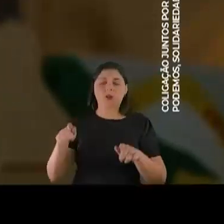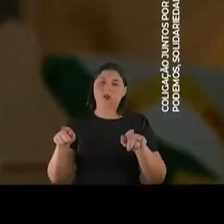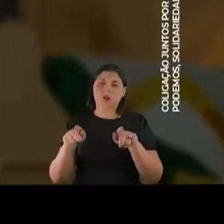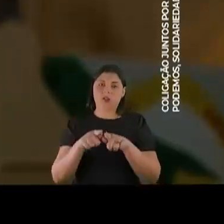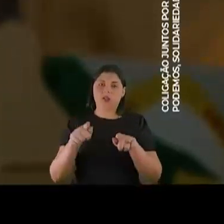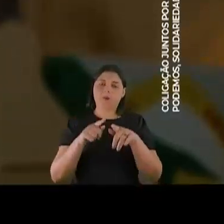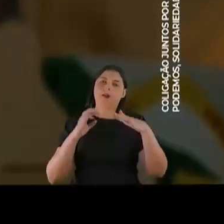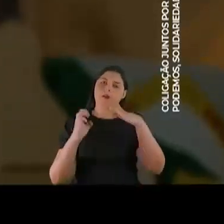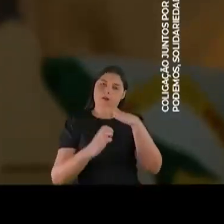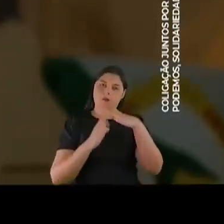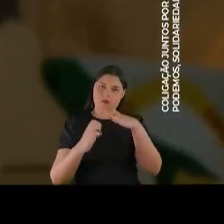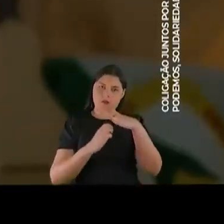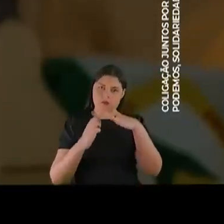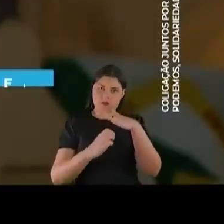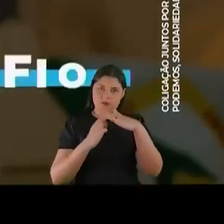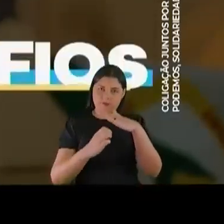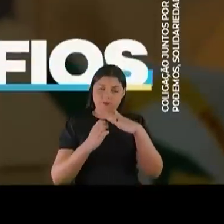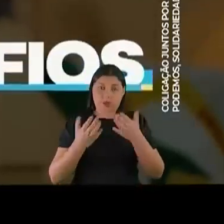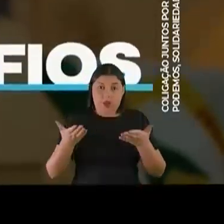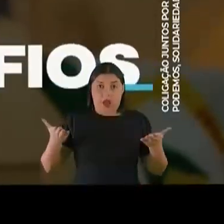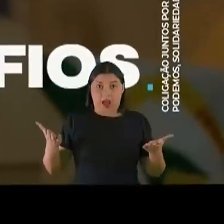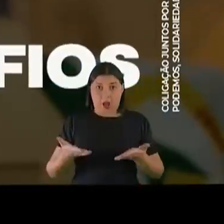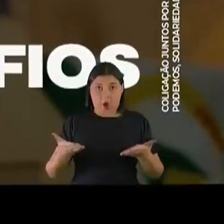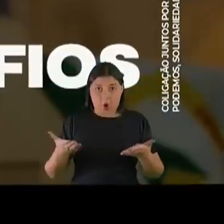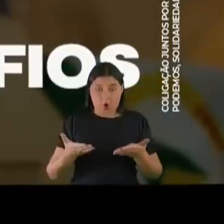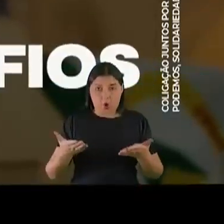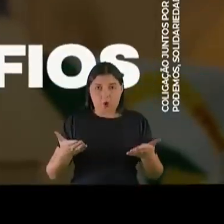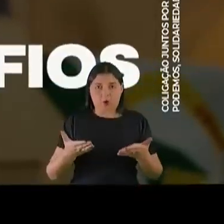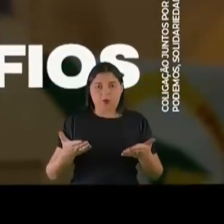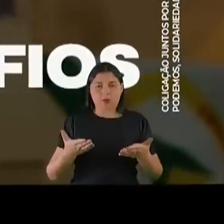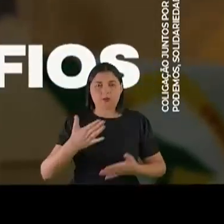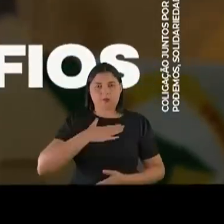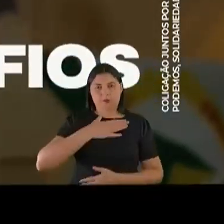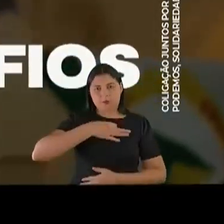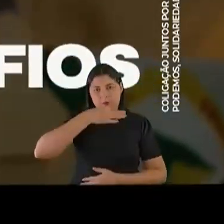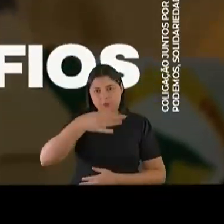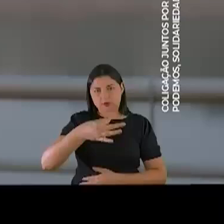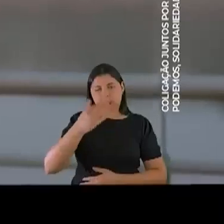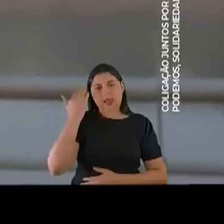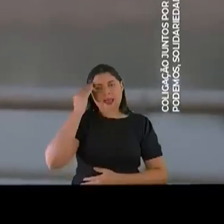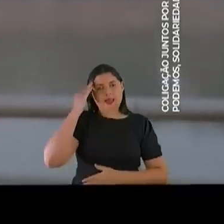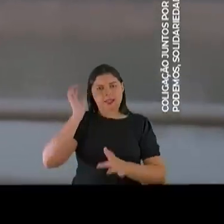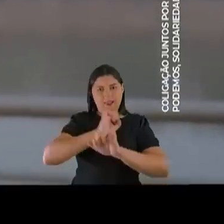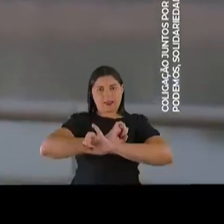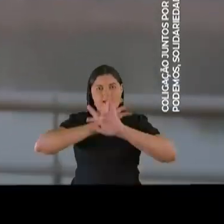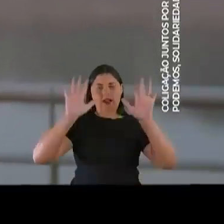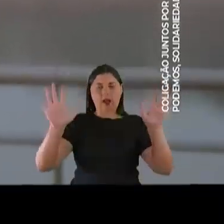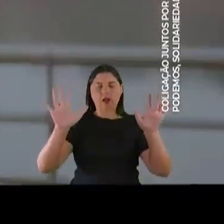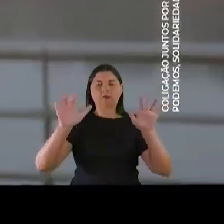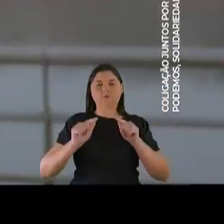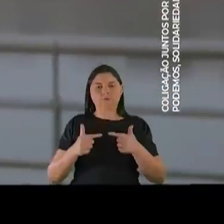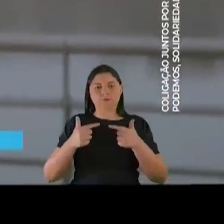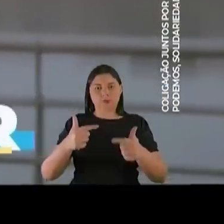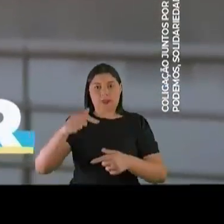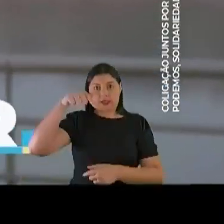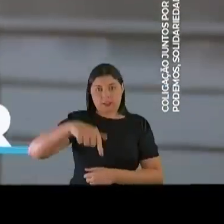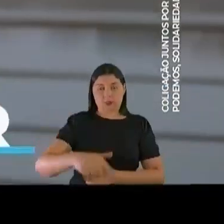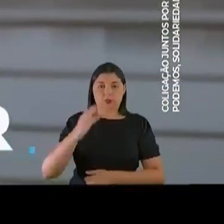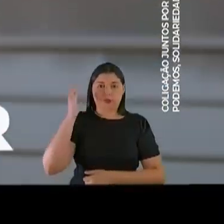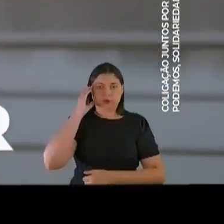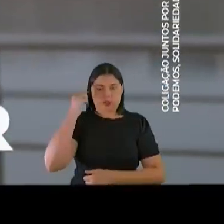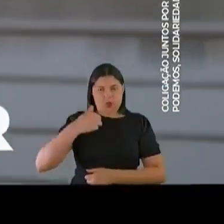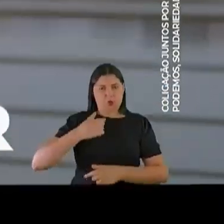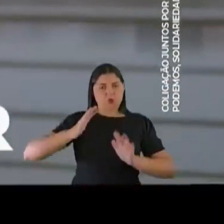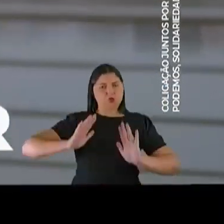capaz, na minha opinião, de entender os grandes desafios que nós temos hoje em Cuiabá. Estou pronto. Sei o que temos que